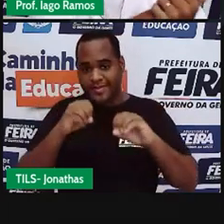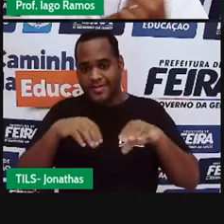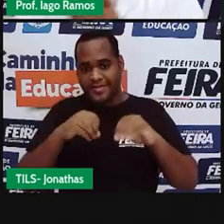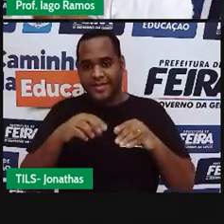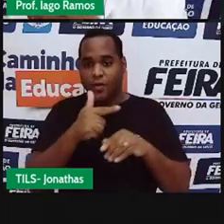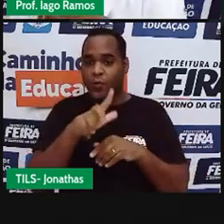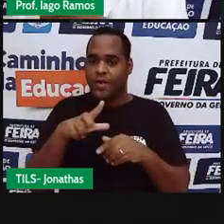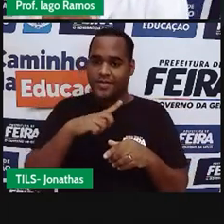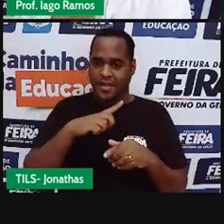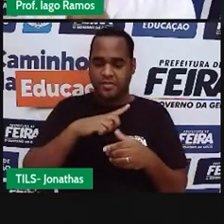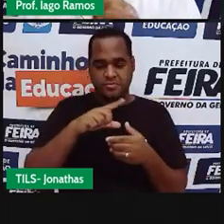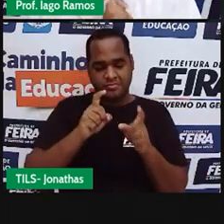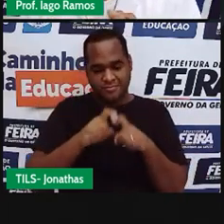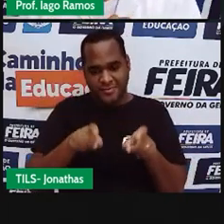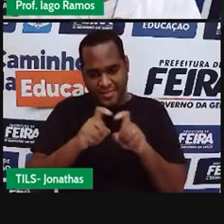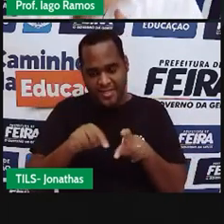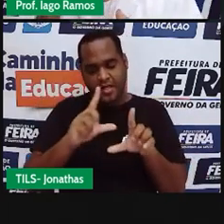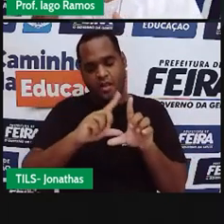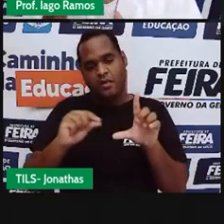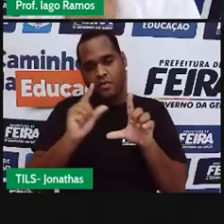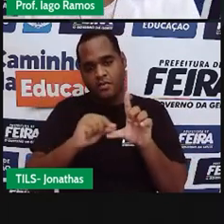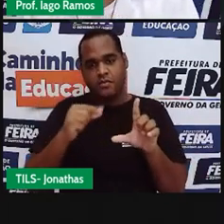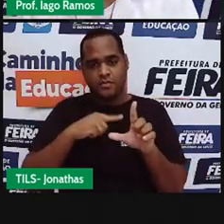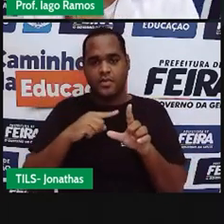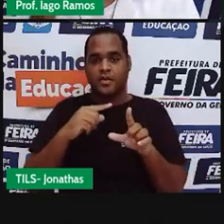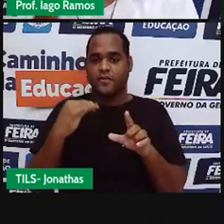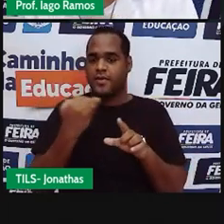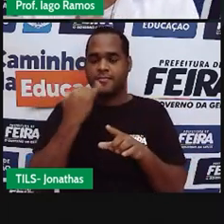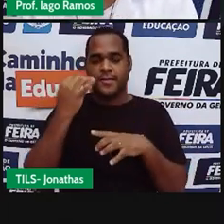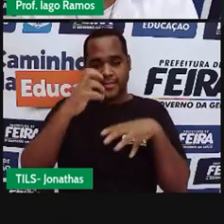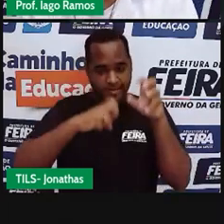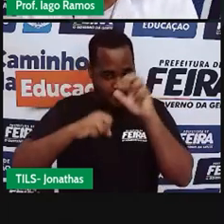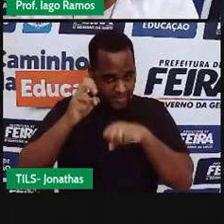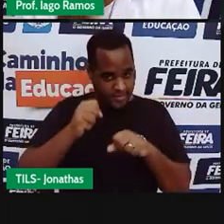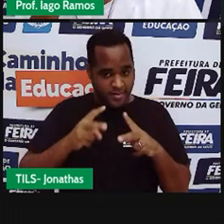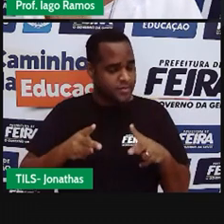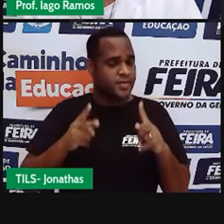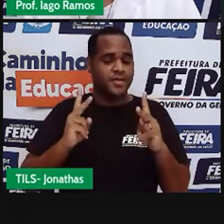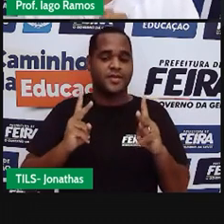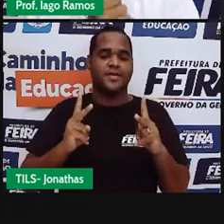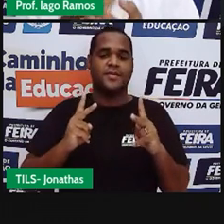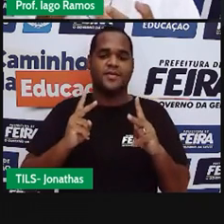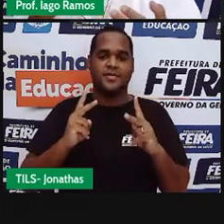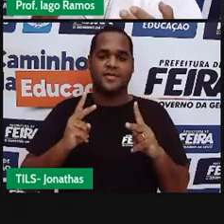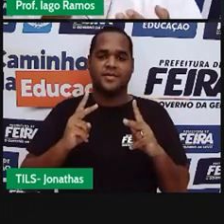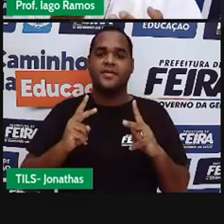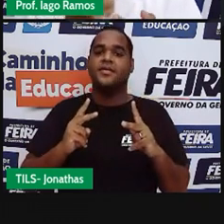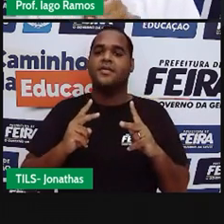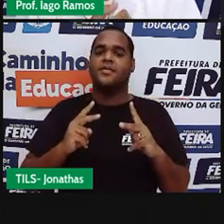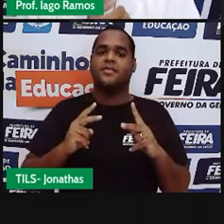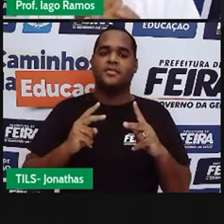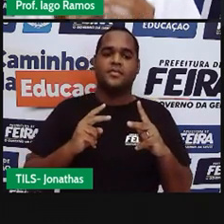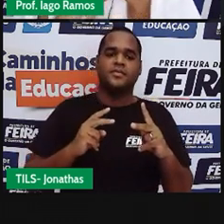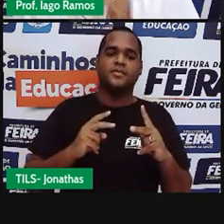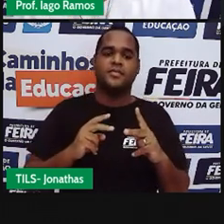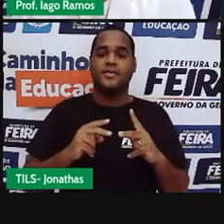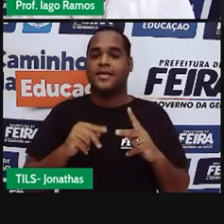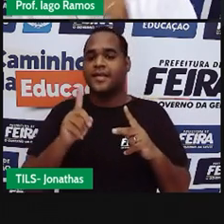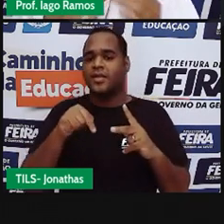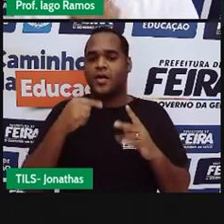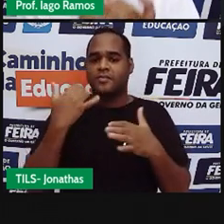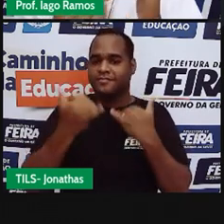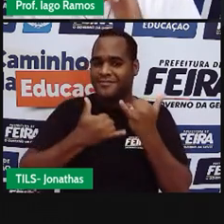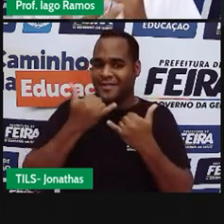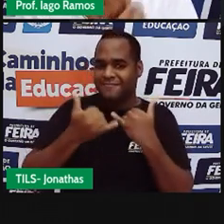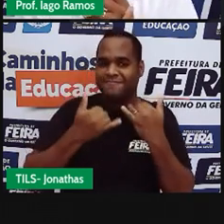material para você acessar na descrição da aula e continuar aprendendo esse assunto certo? E a gente brinca